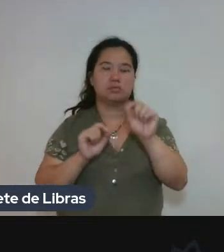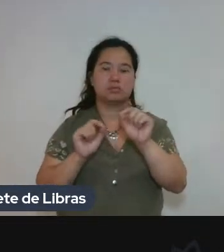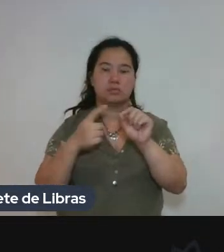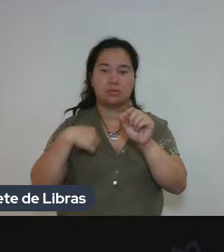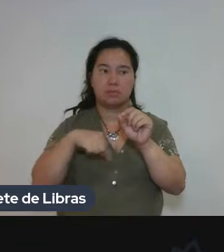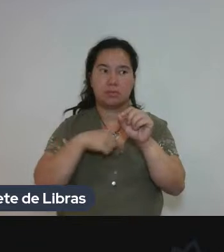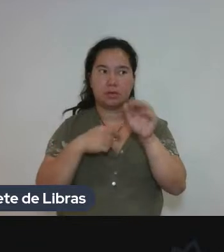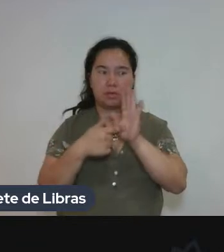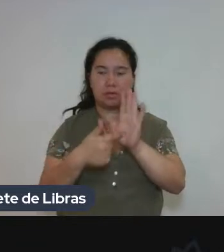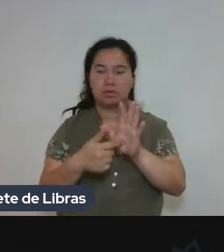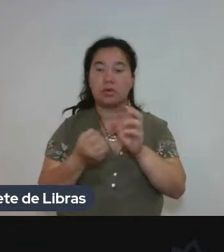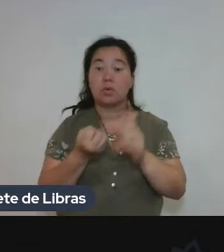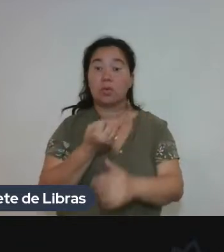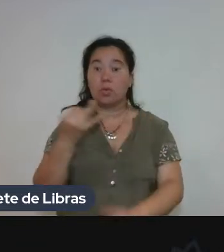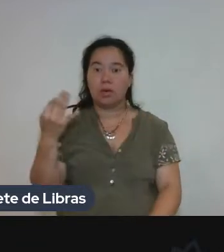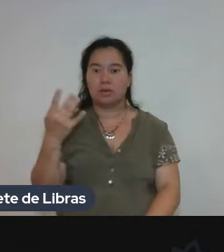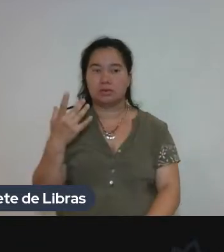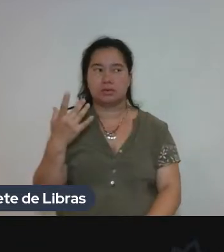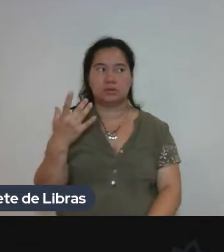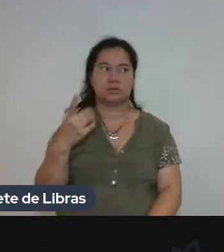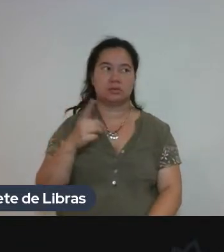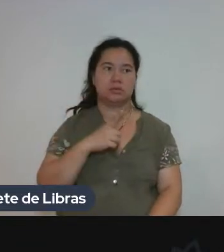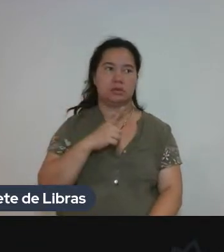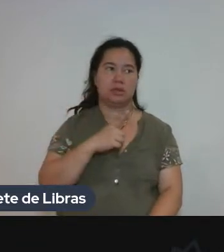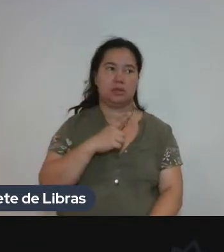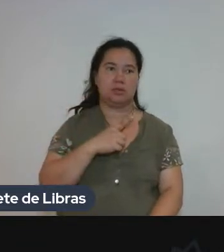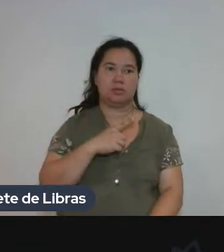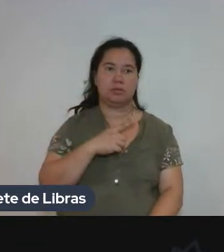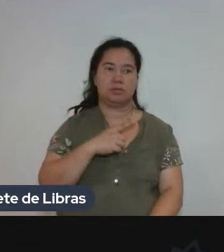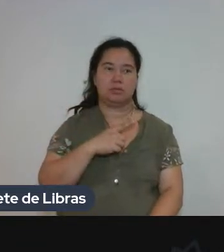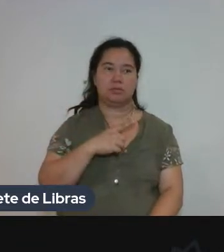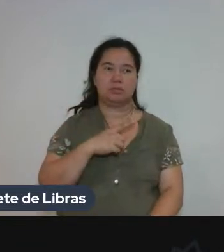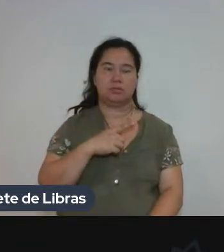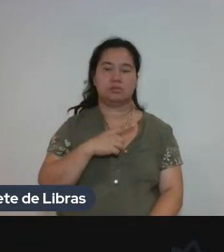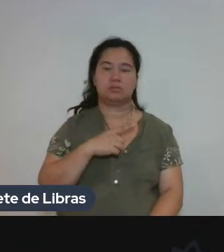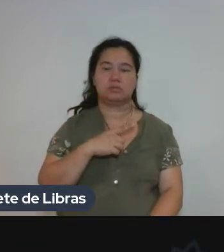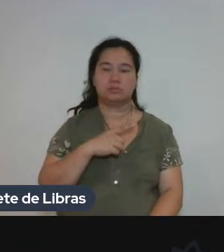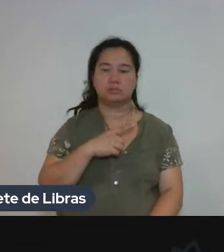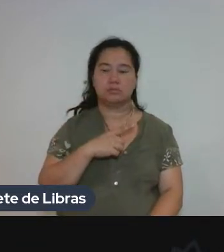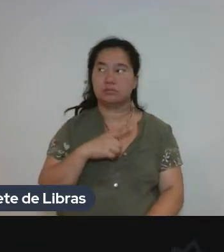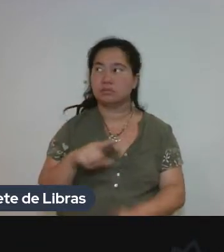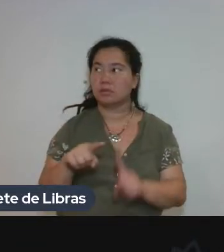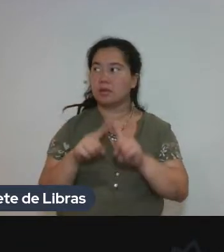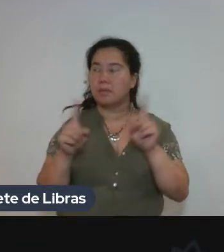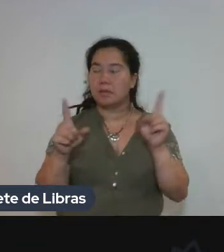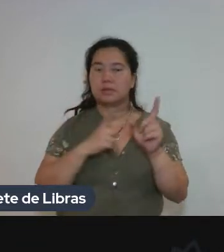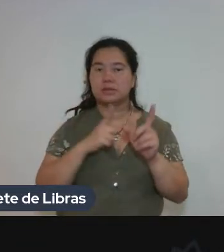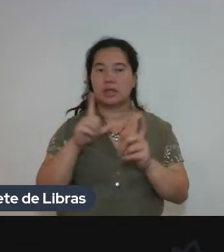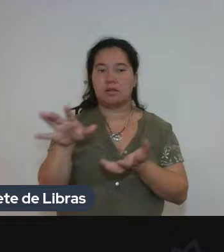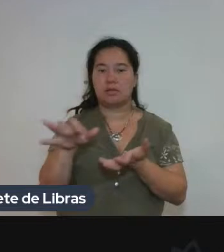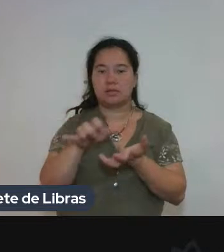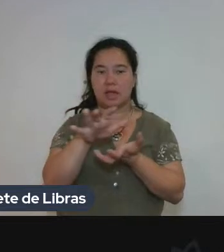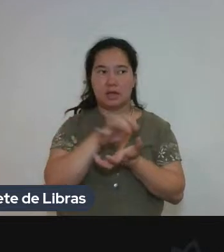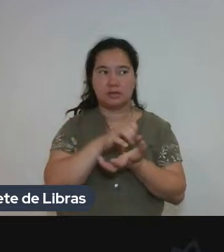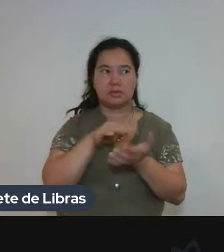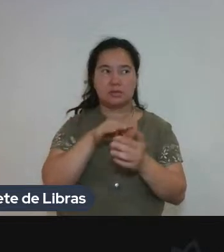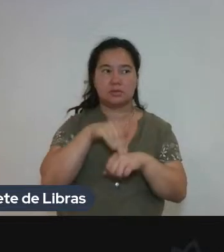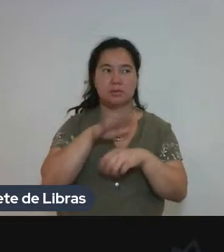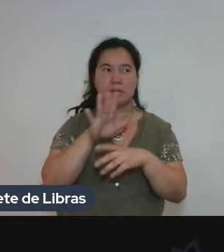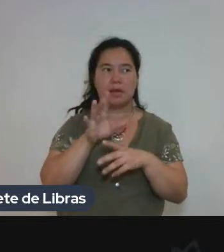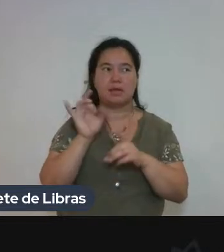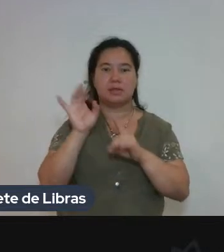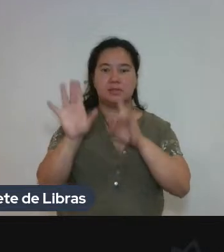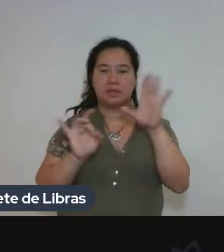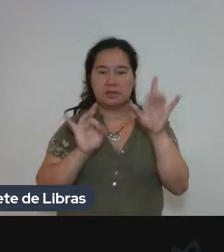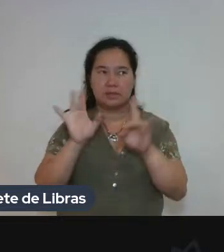quantificamos, como que as notas aparecem. Mas esses dados mais específicos sobre as notas, elas vão entrar